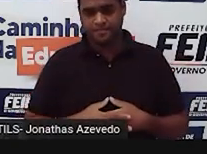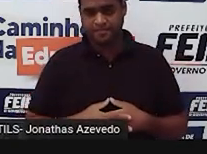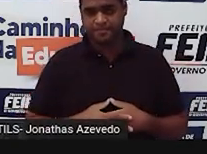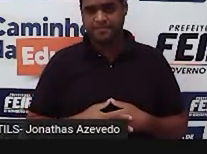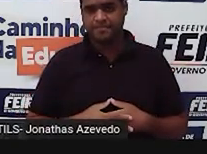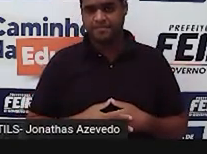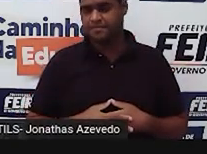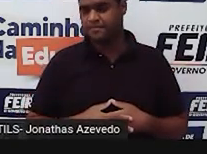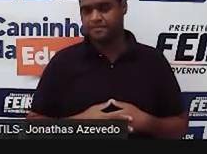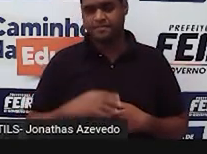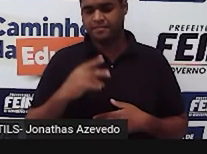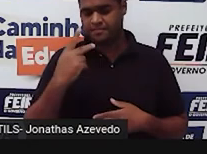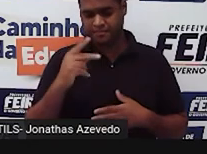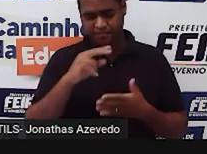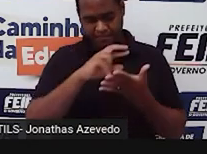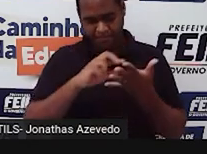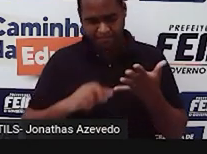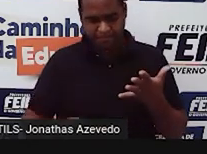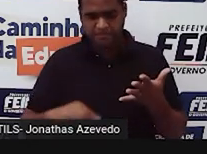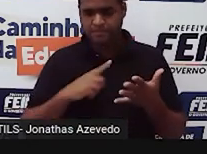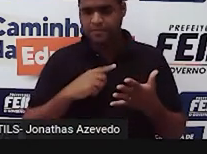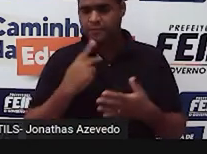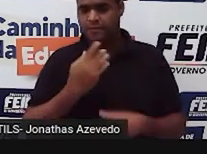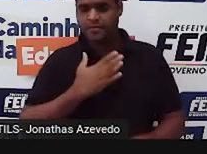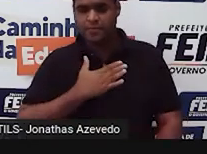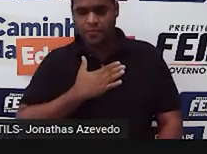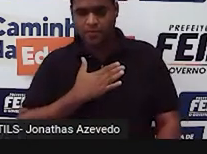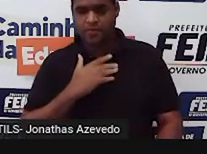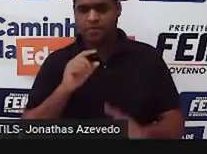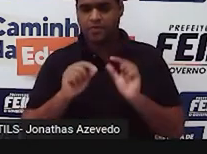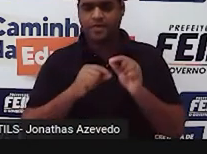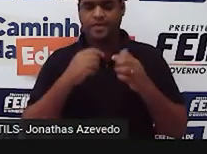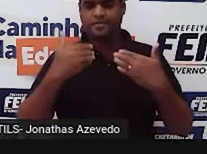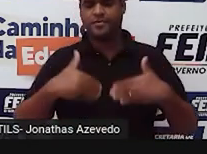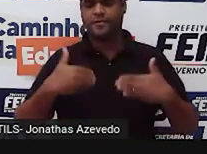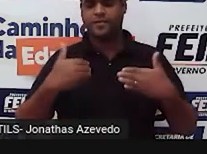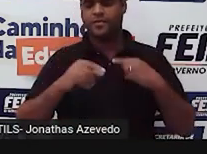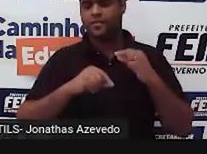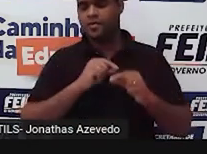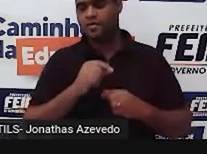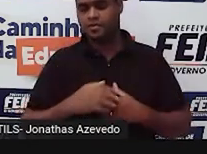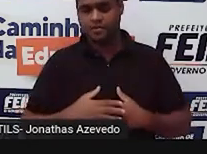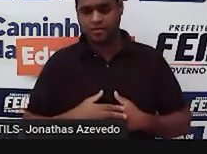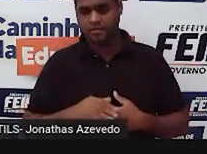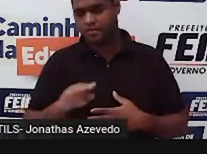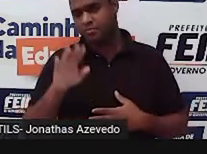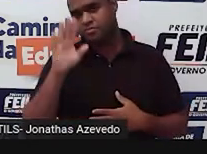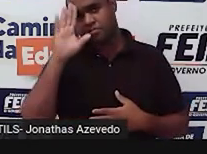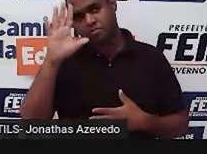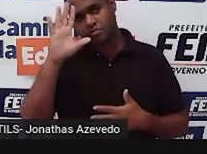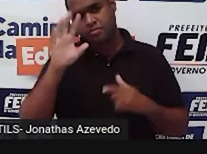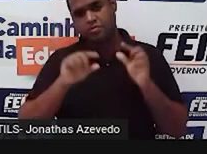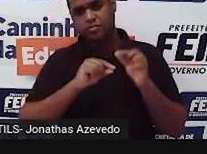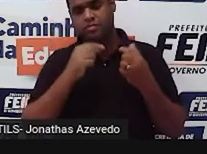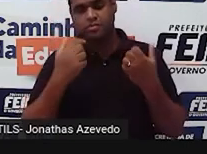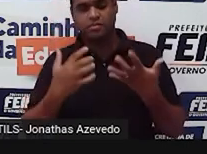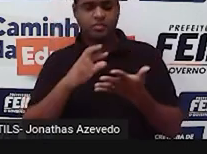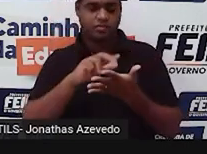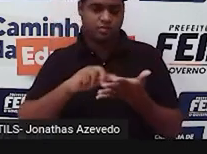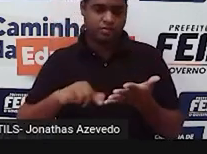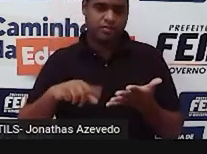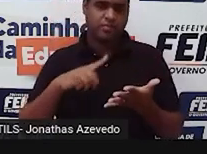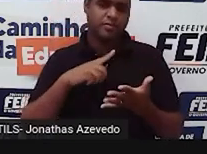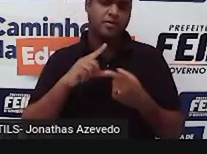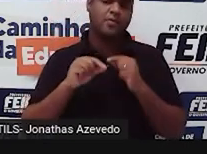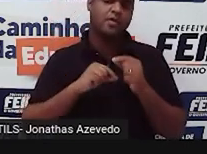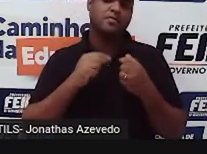que desse conteúdo você gostaria que caísse na prova? Aí você pode pensar nisso. Porque quando você vai, né,